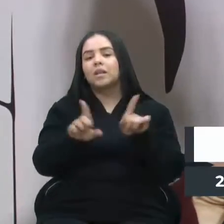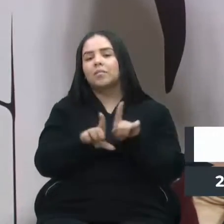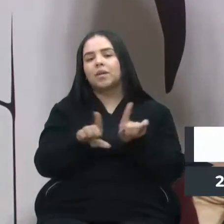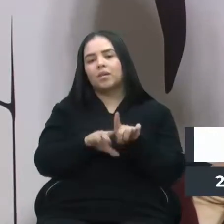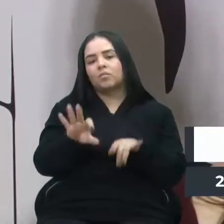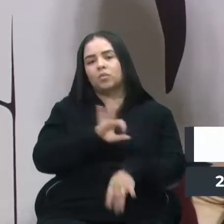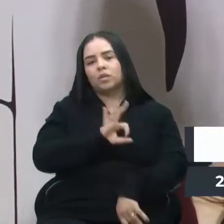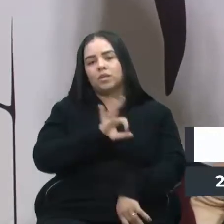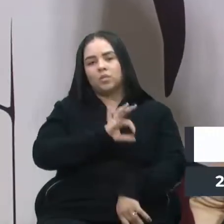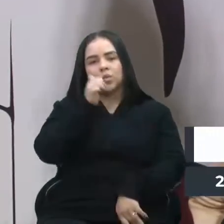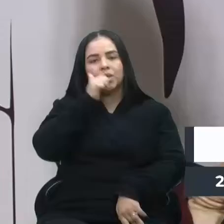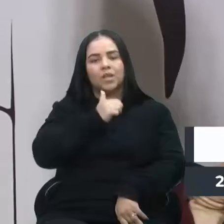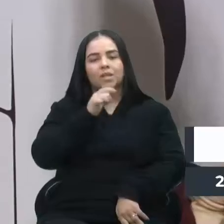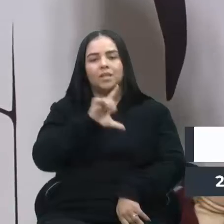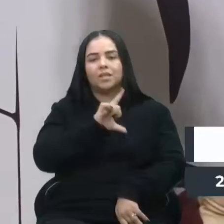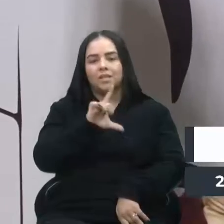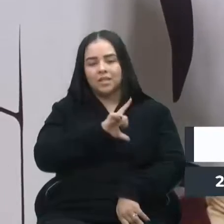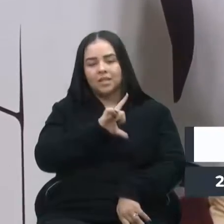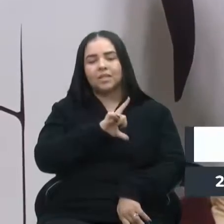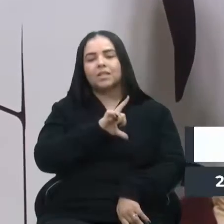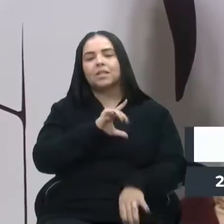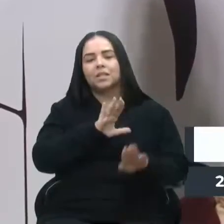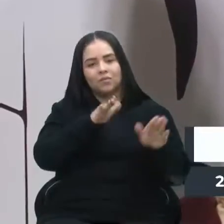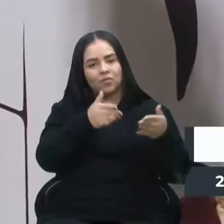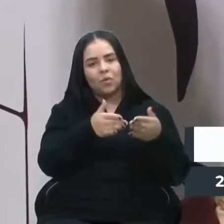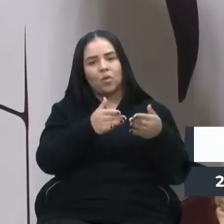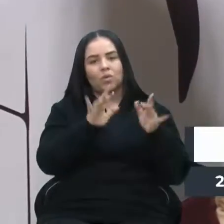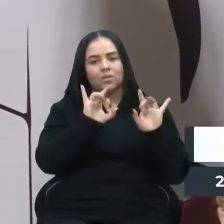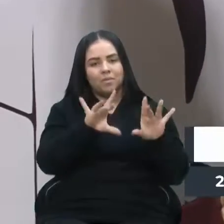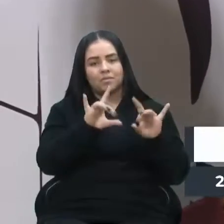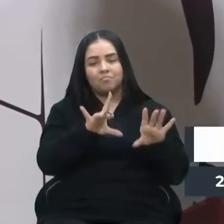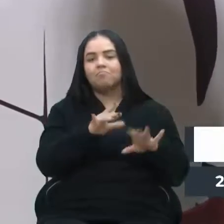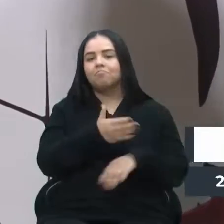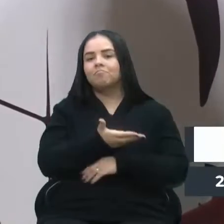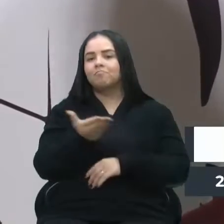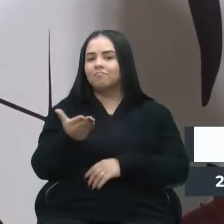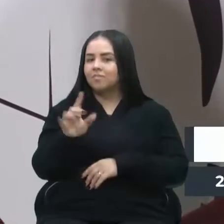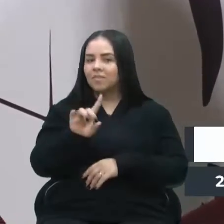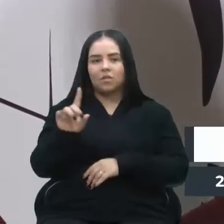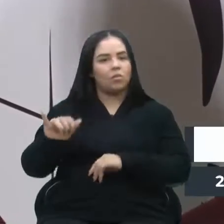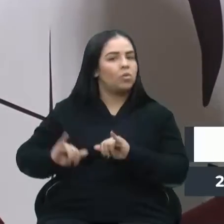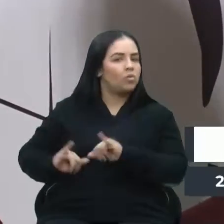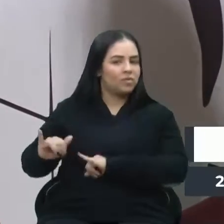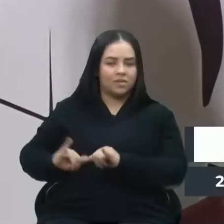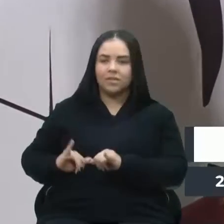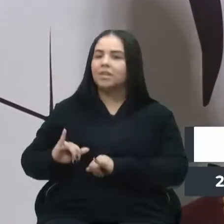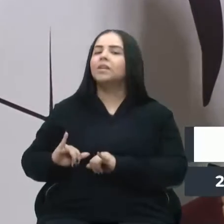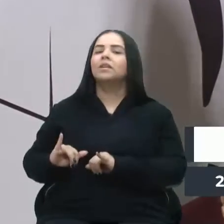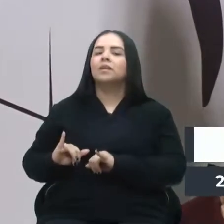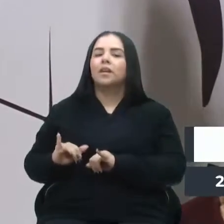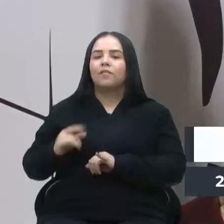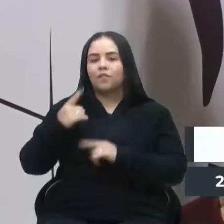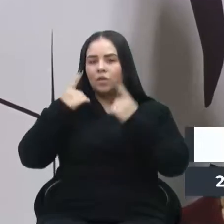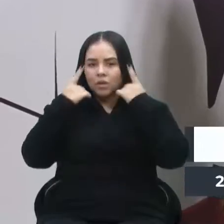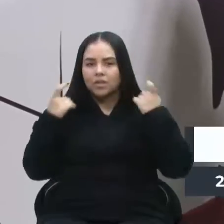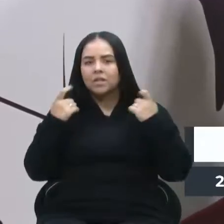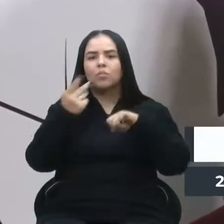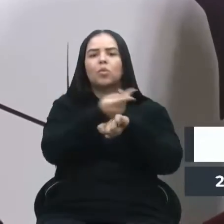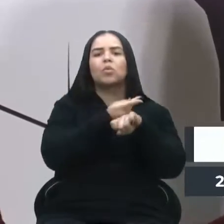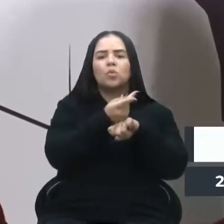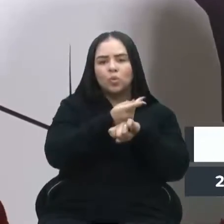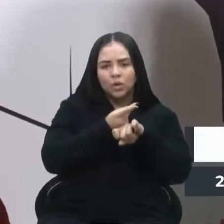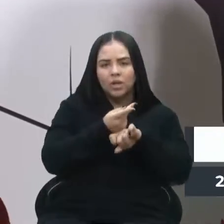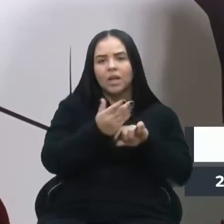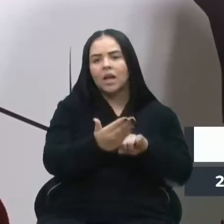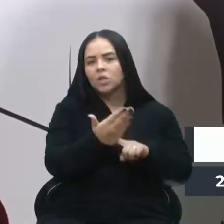da mulher que faz esse atendimento especializado. Mulheres, não sofram violência, busquem ajuda, a vida da gente